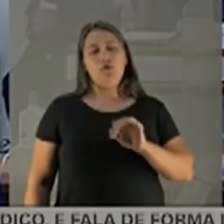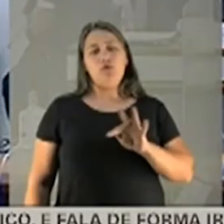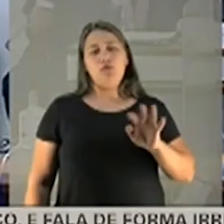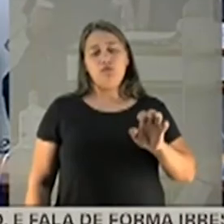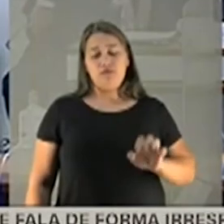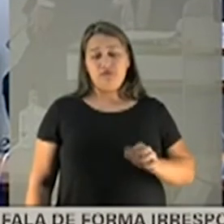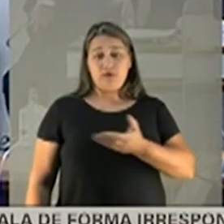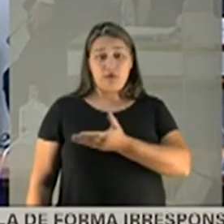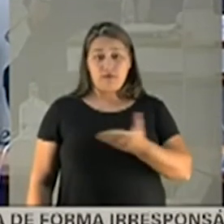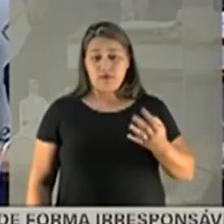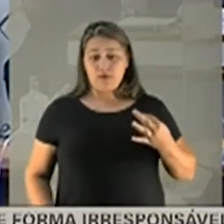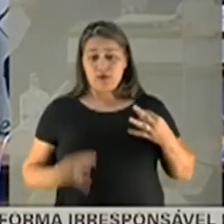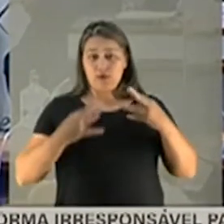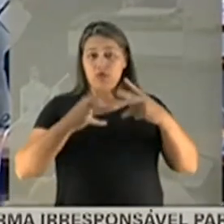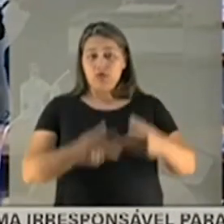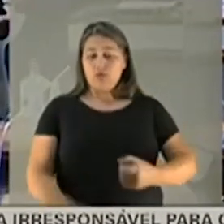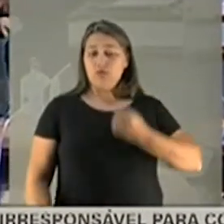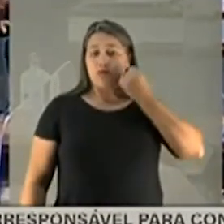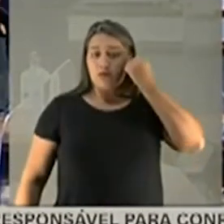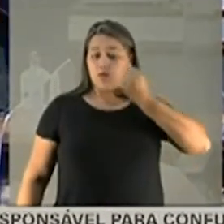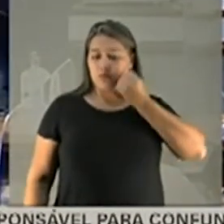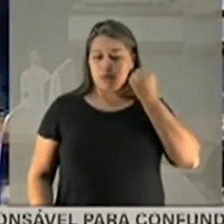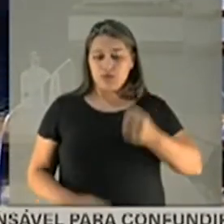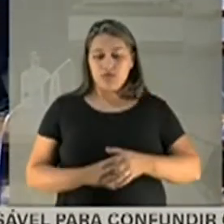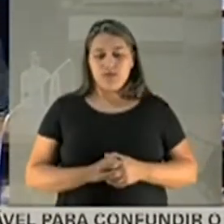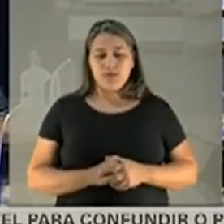Senhores senadores, senhoras senadoras,